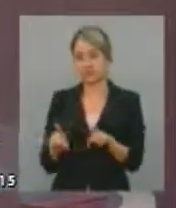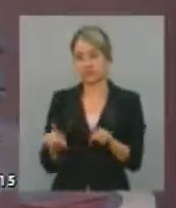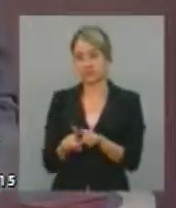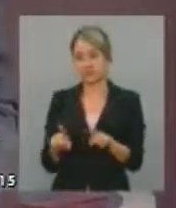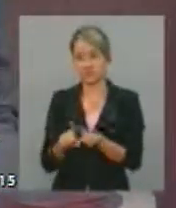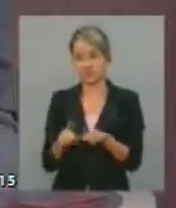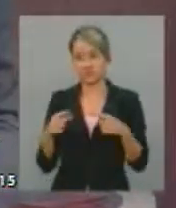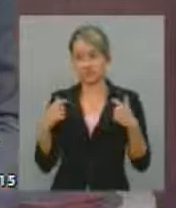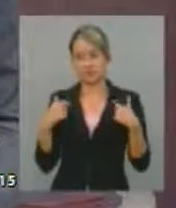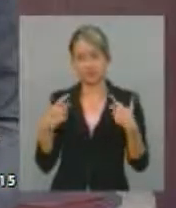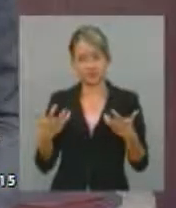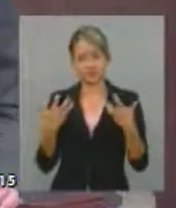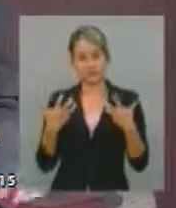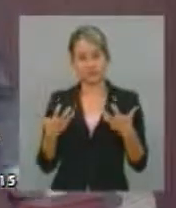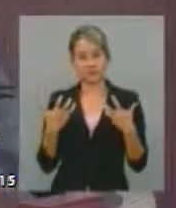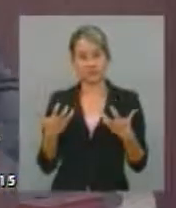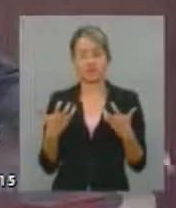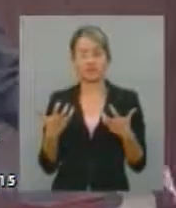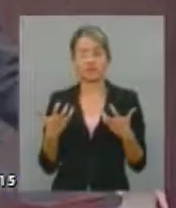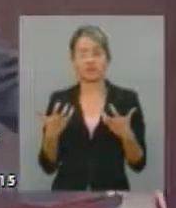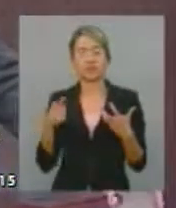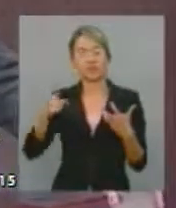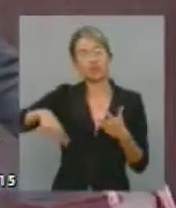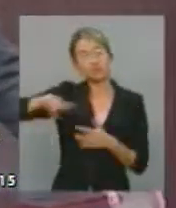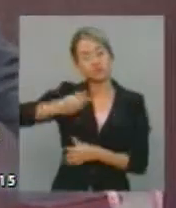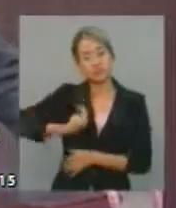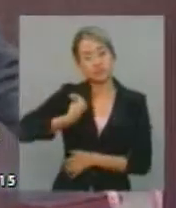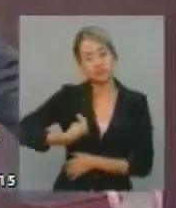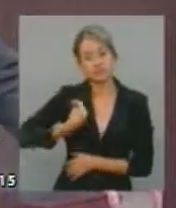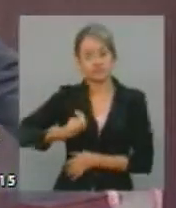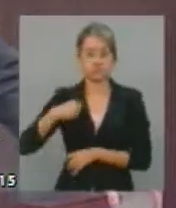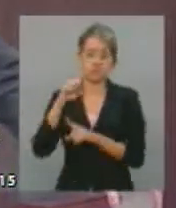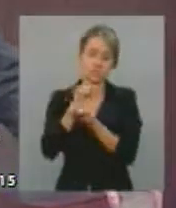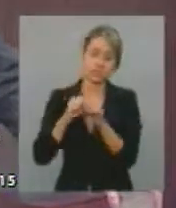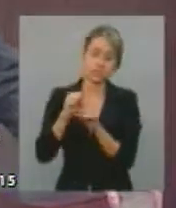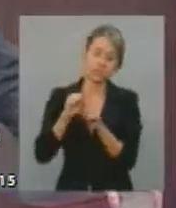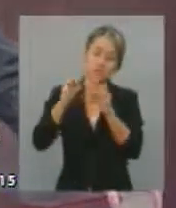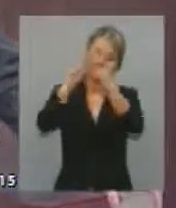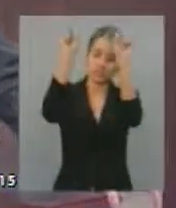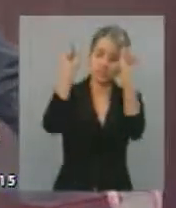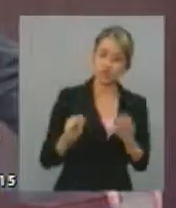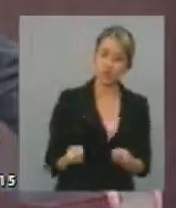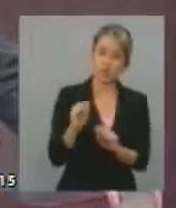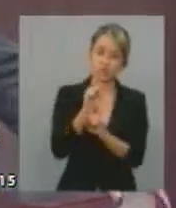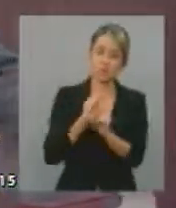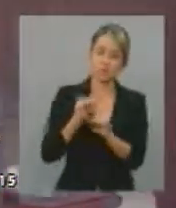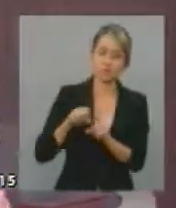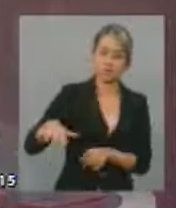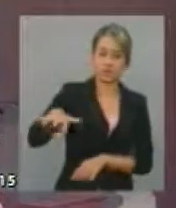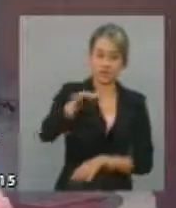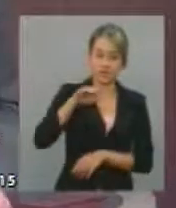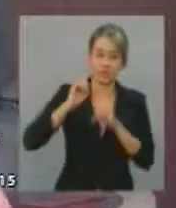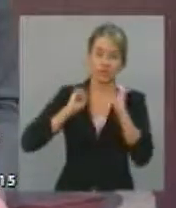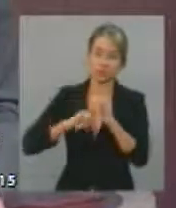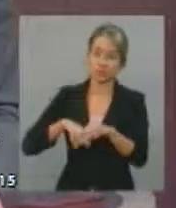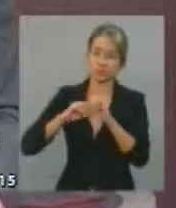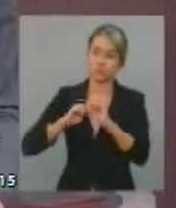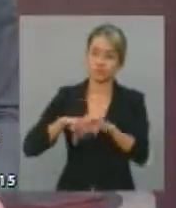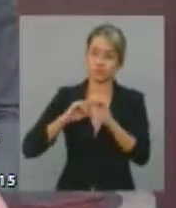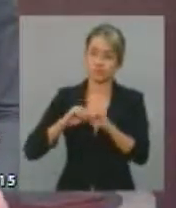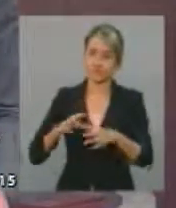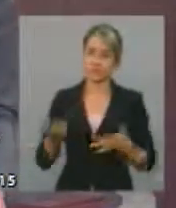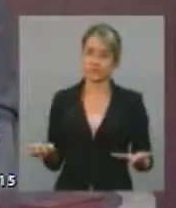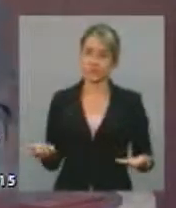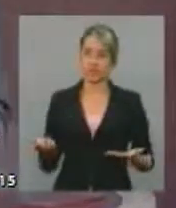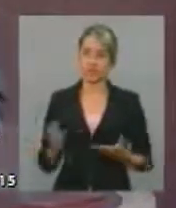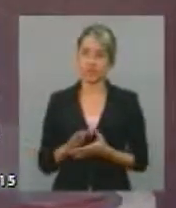a presença de vossas excelências na audiência sobre o sistema socioeducativo que requeri nesta casa. E amanhã, recebi